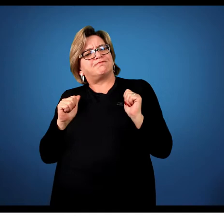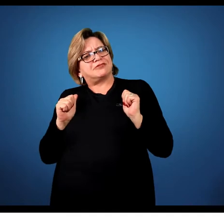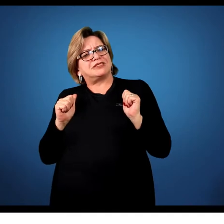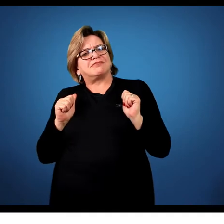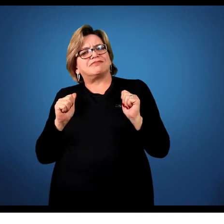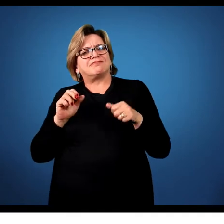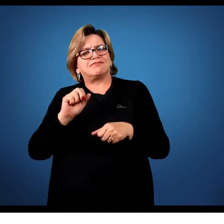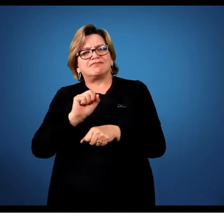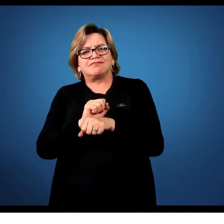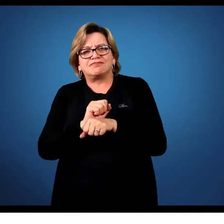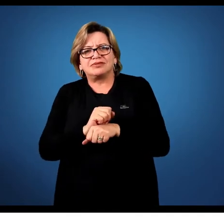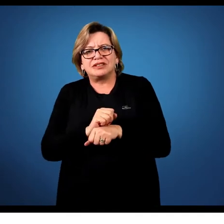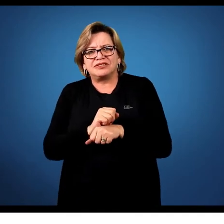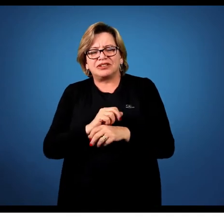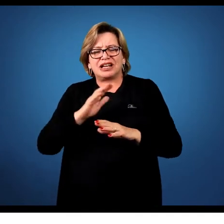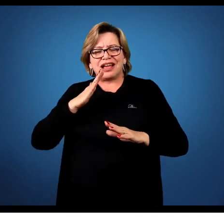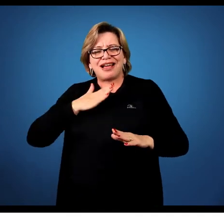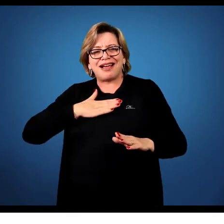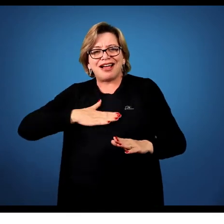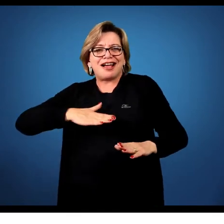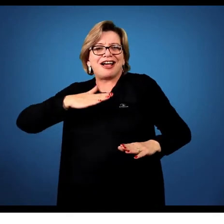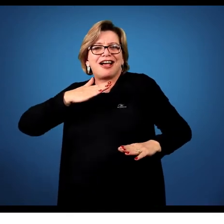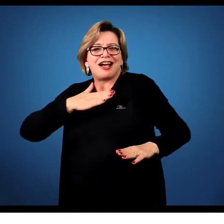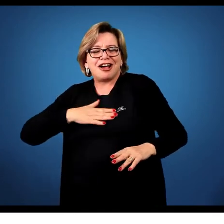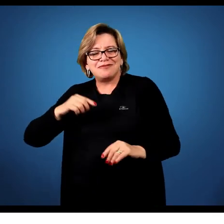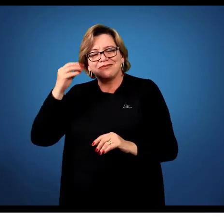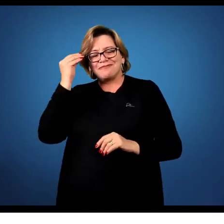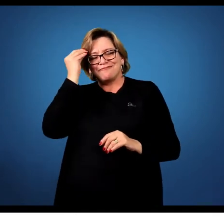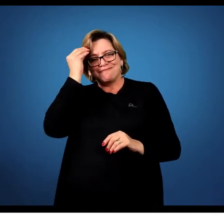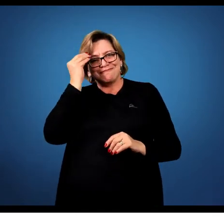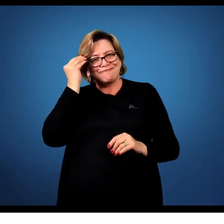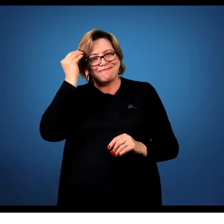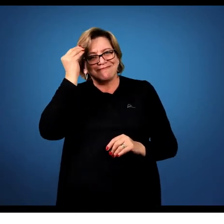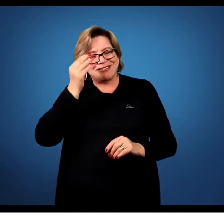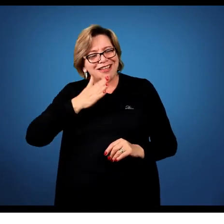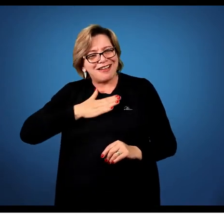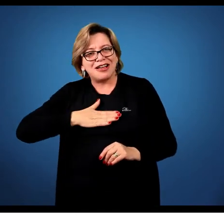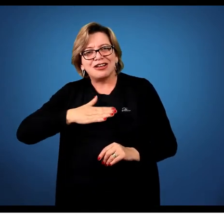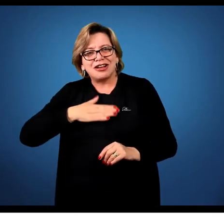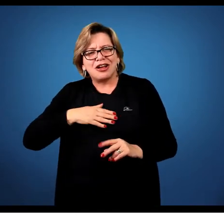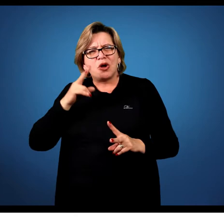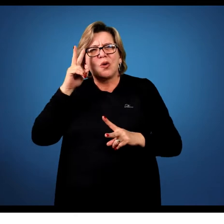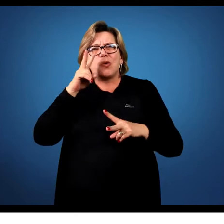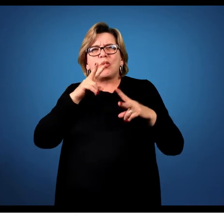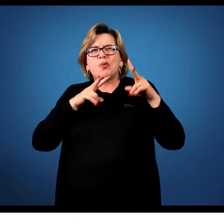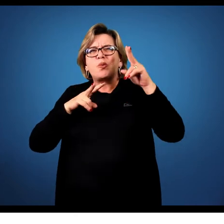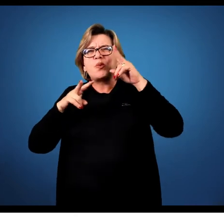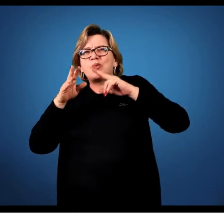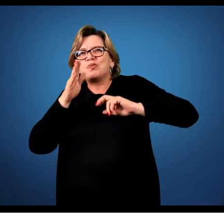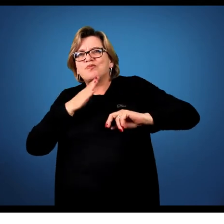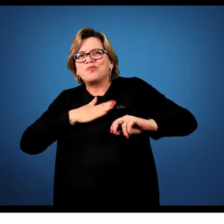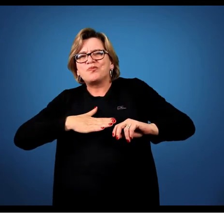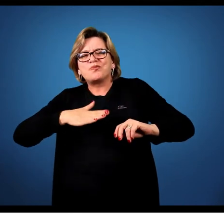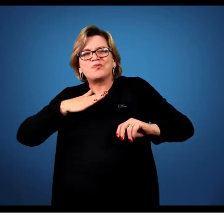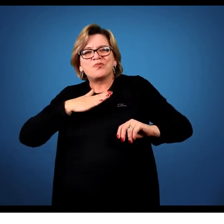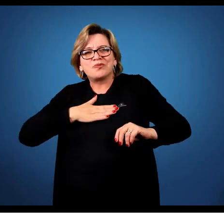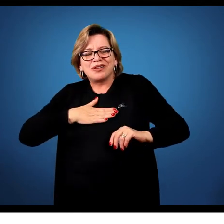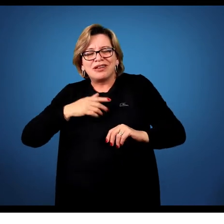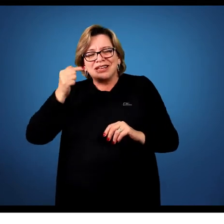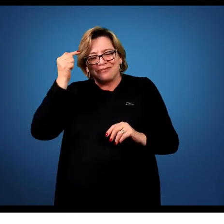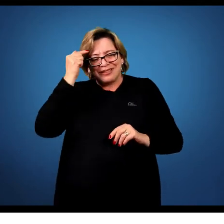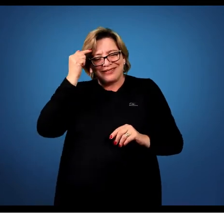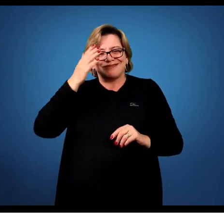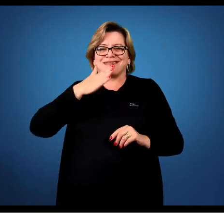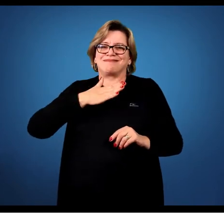parar, é o ir mais devagar, o refletir mais devagar, o olhar mais devagar, o pensar mais devagar. Então esses